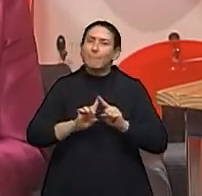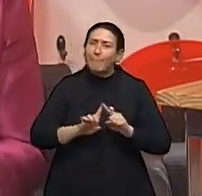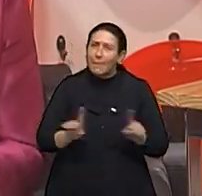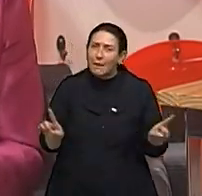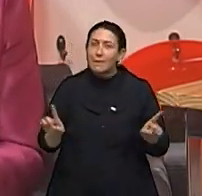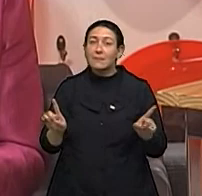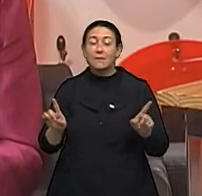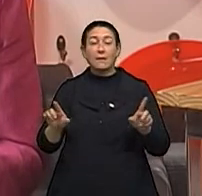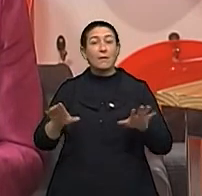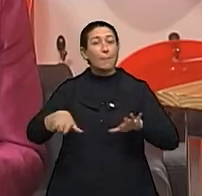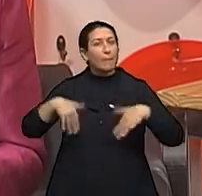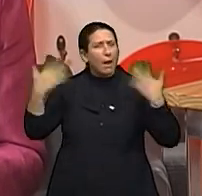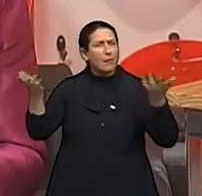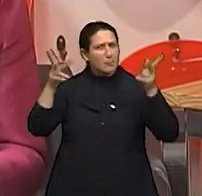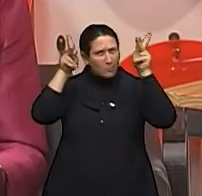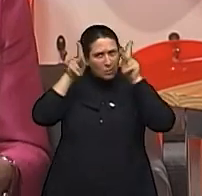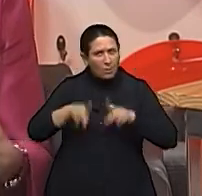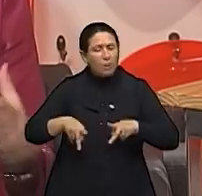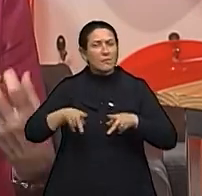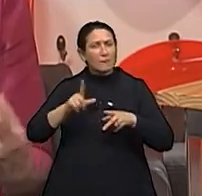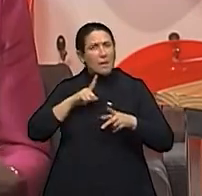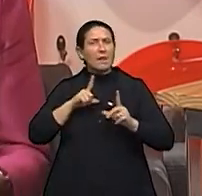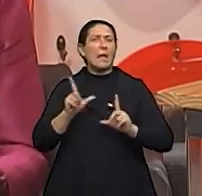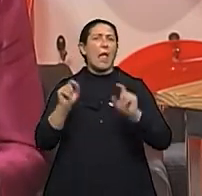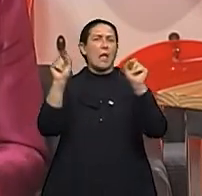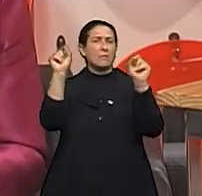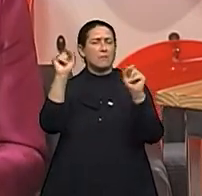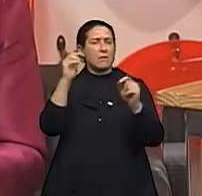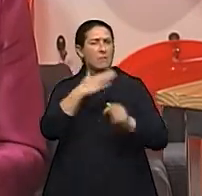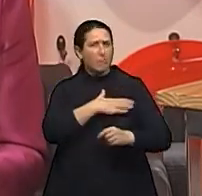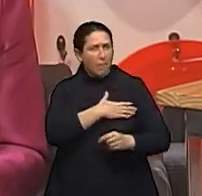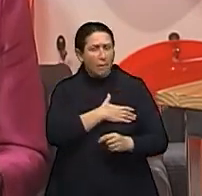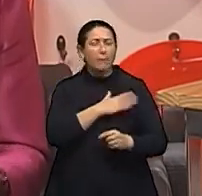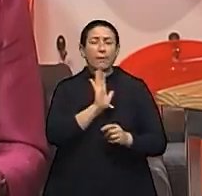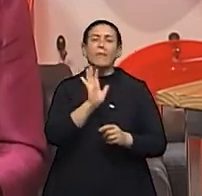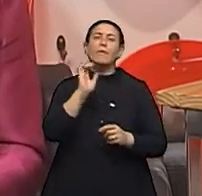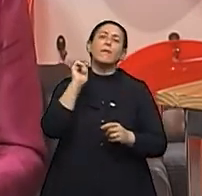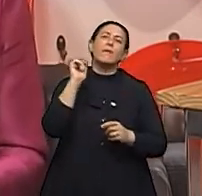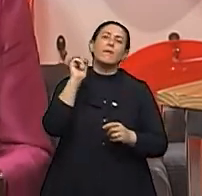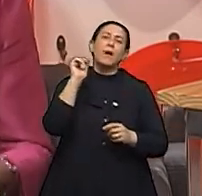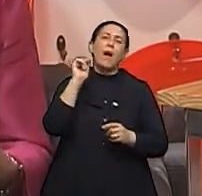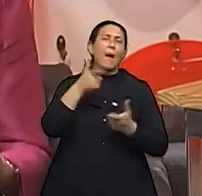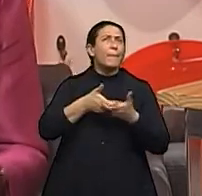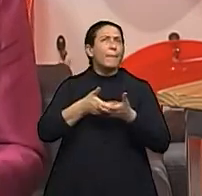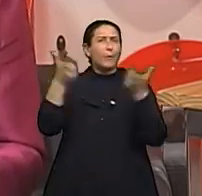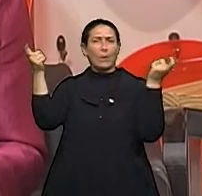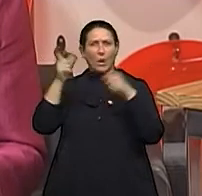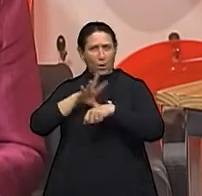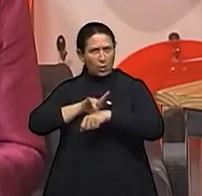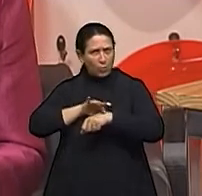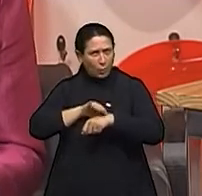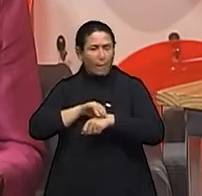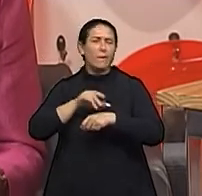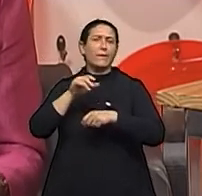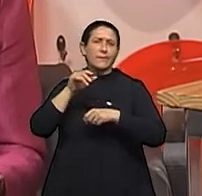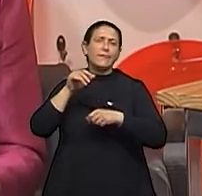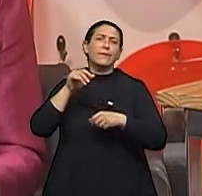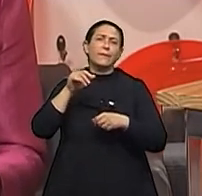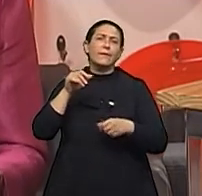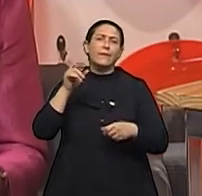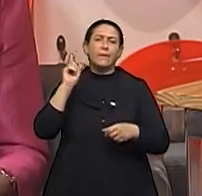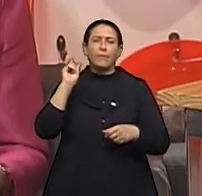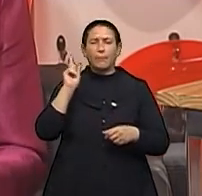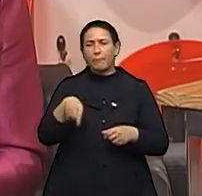quanto mais as pessoas viverem, mais câncer de mama. E uma coisa que está por trás da maioria das doenças crônicas, porque o câncer também é uma